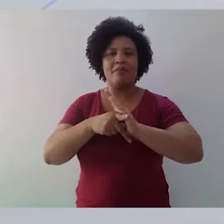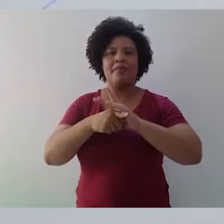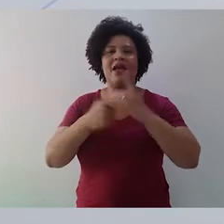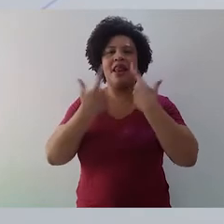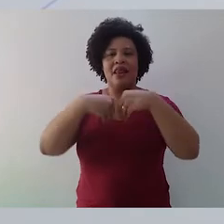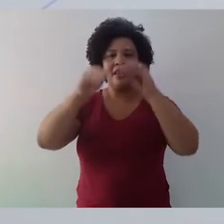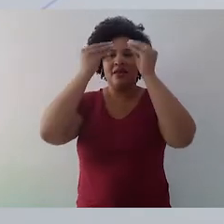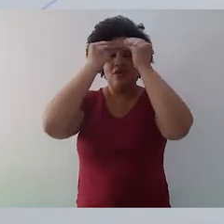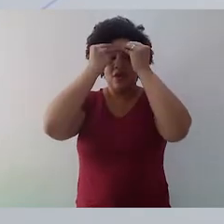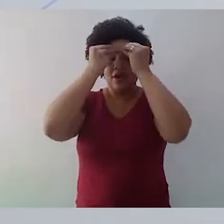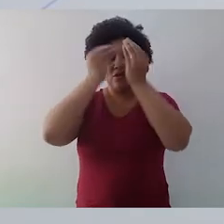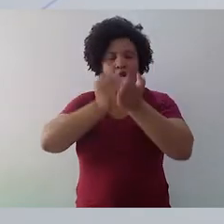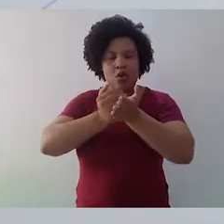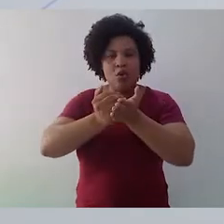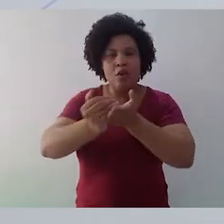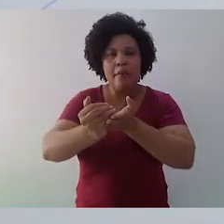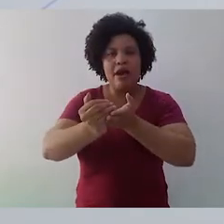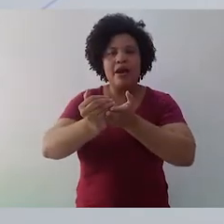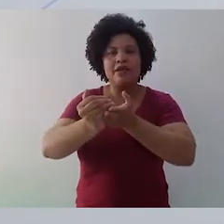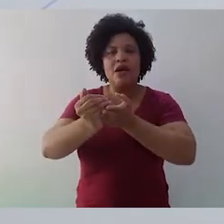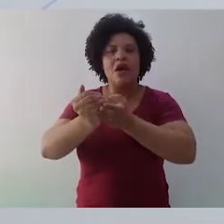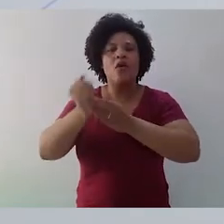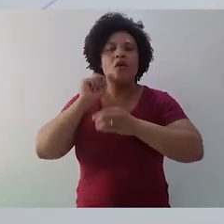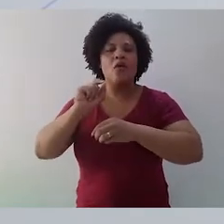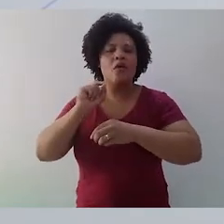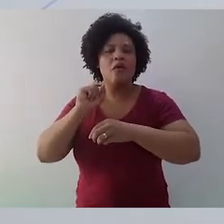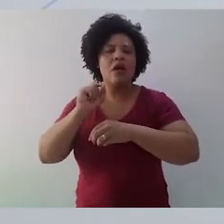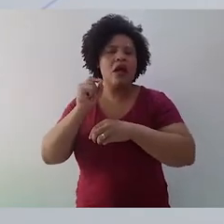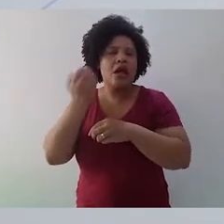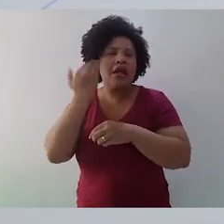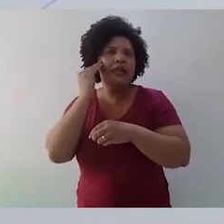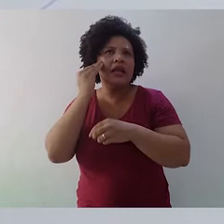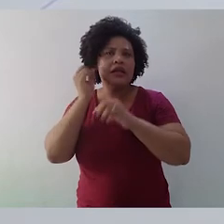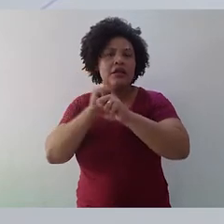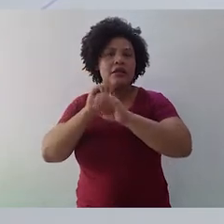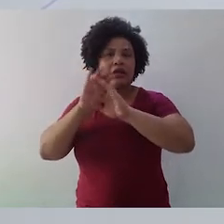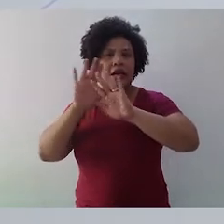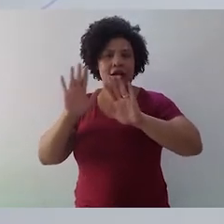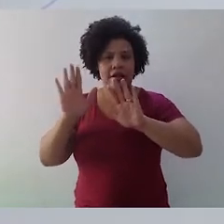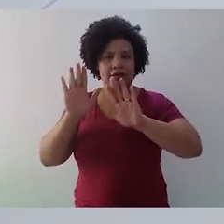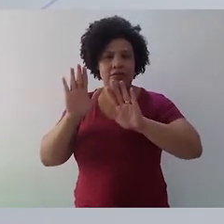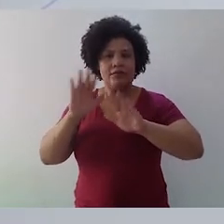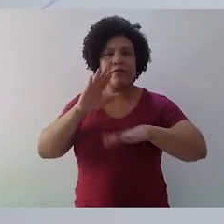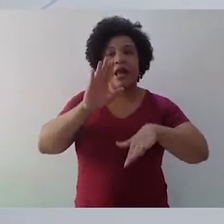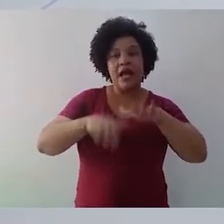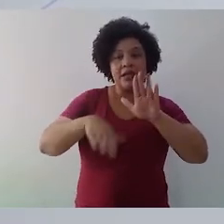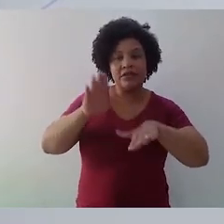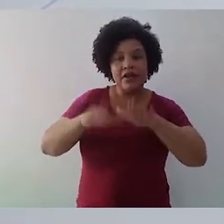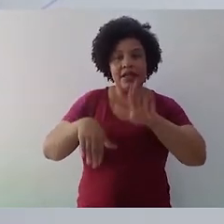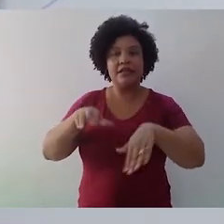especializar. muito do que a retórica tem de conotação negativa advém